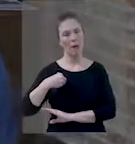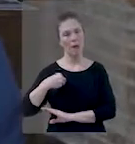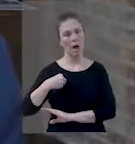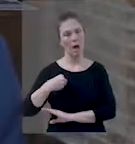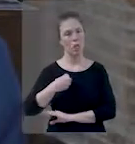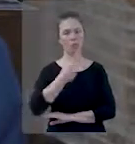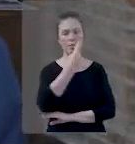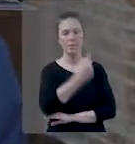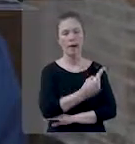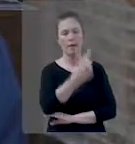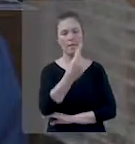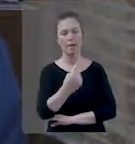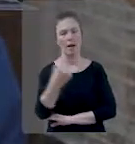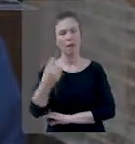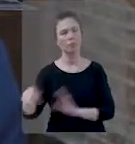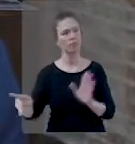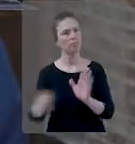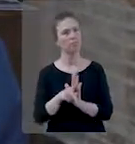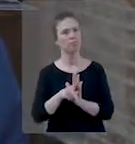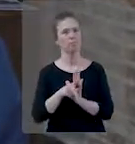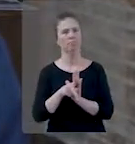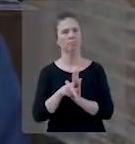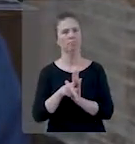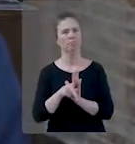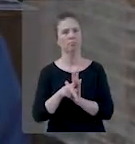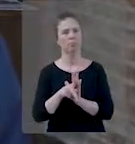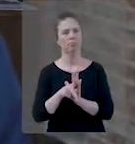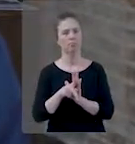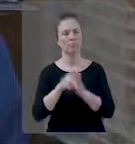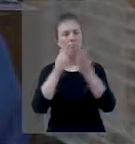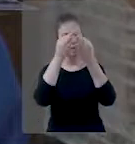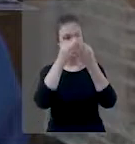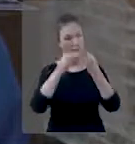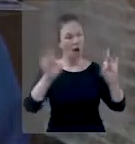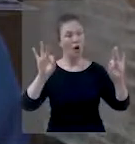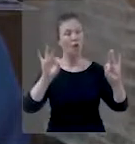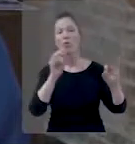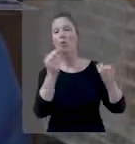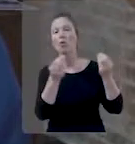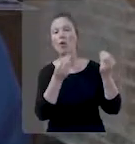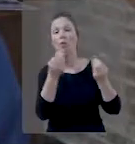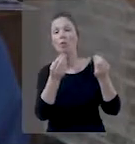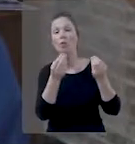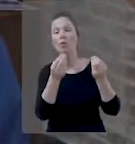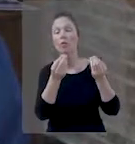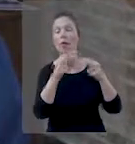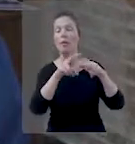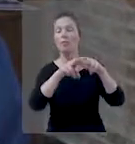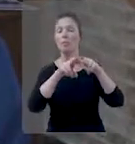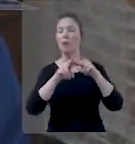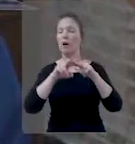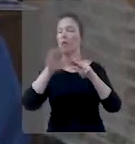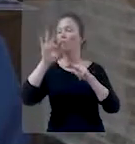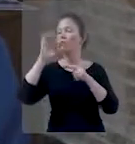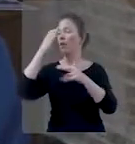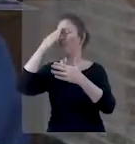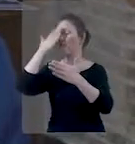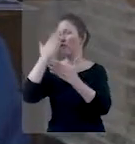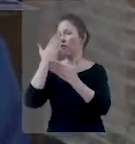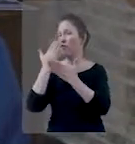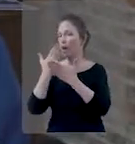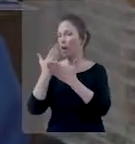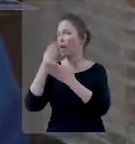um carregará a culpa pelos seus pecados. O salvo é salvo pela fé, pela fé